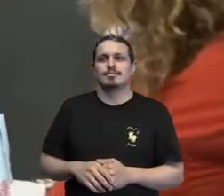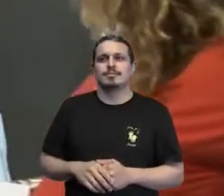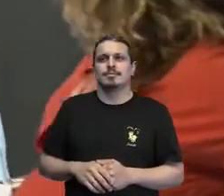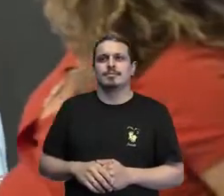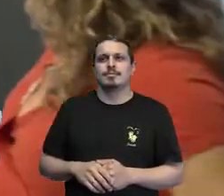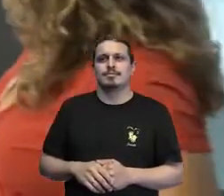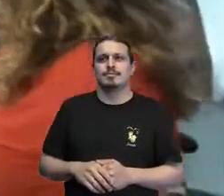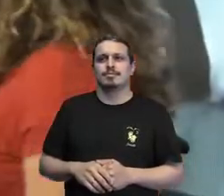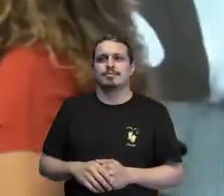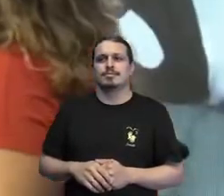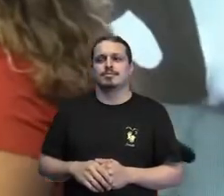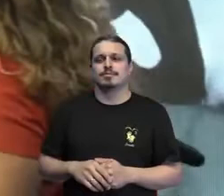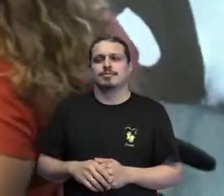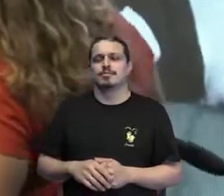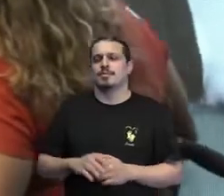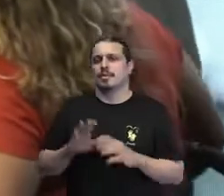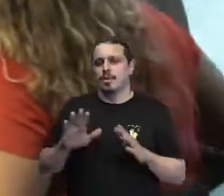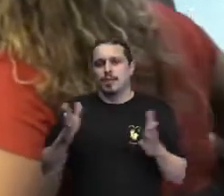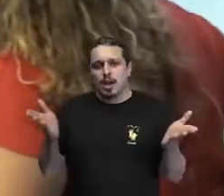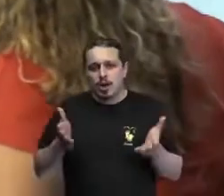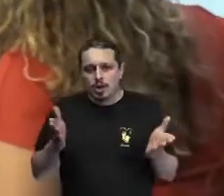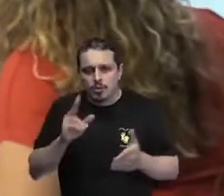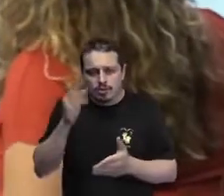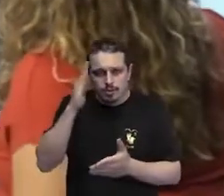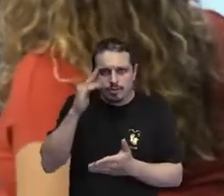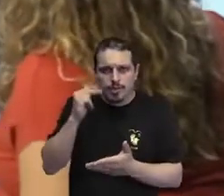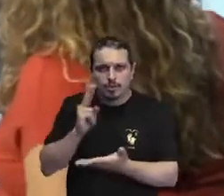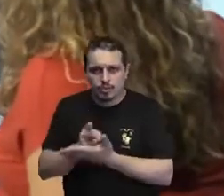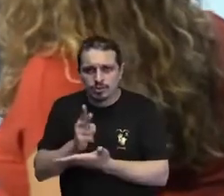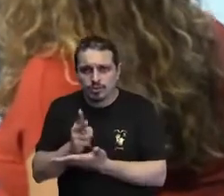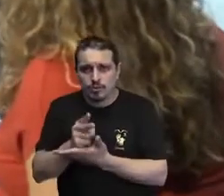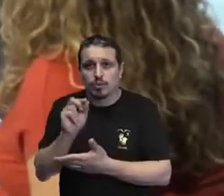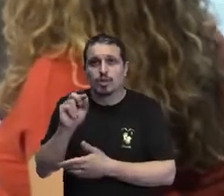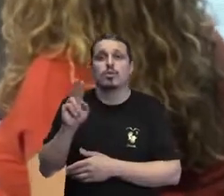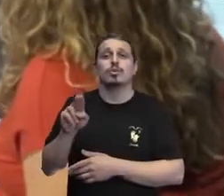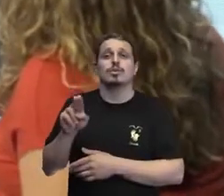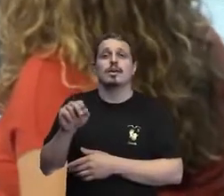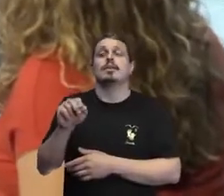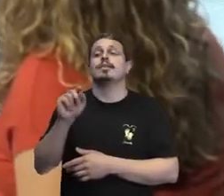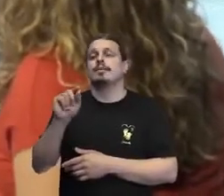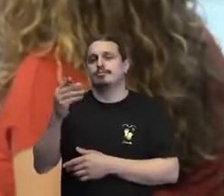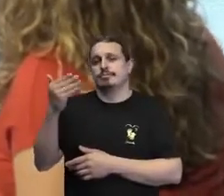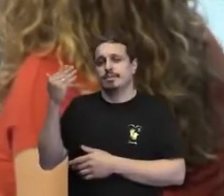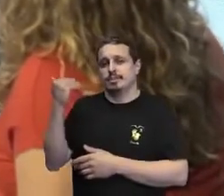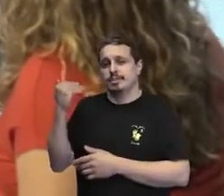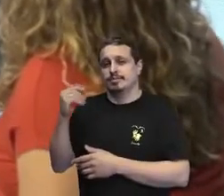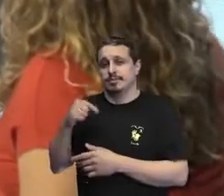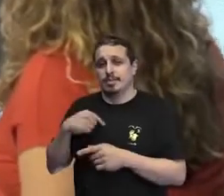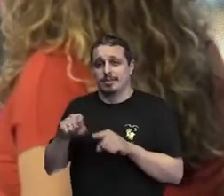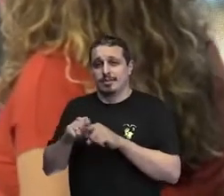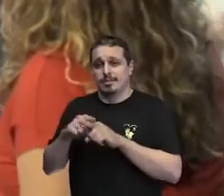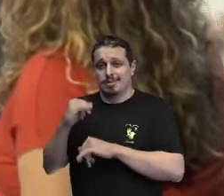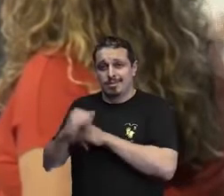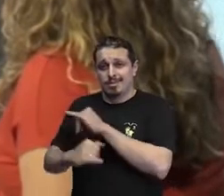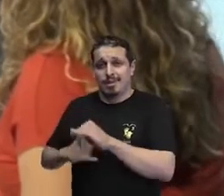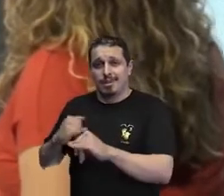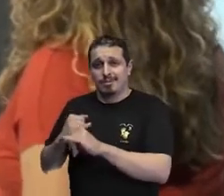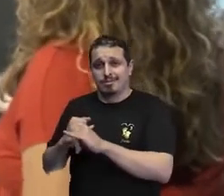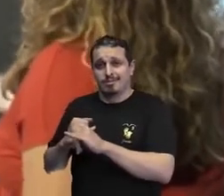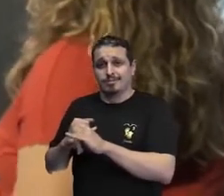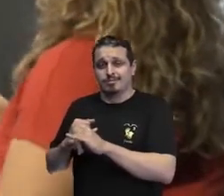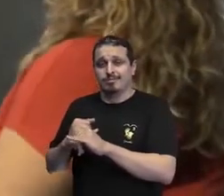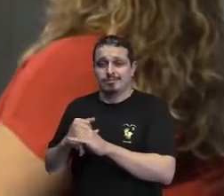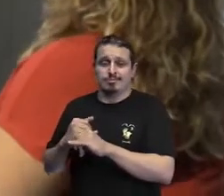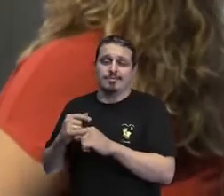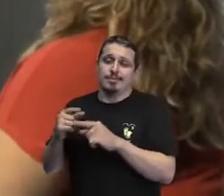Hoje, que é o que eu sempre falo, eu não tive quando eu comecei na internet. Então, eu entrei de cara, me